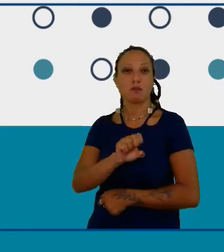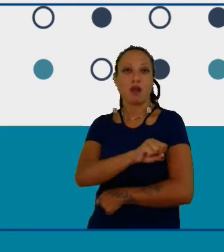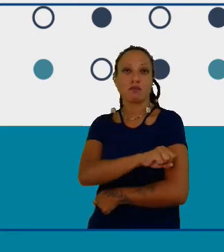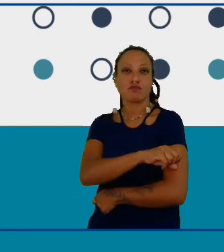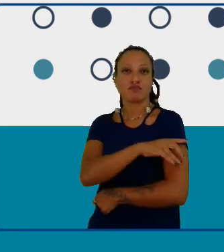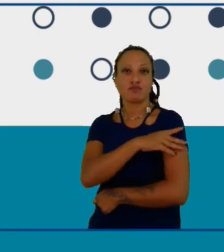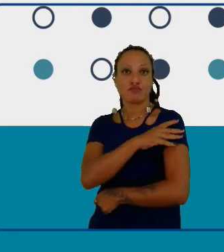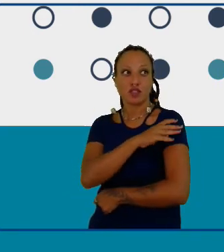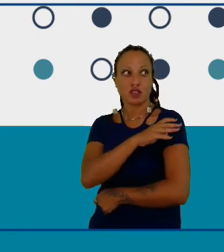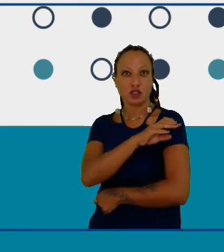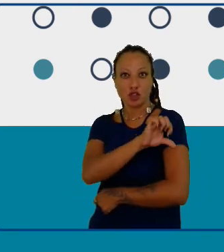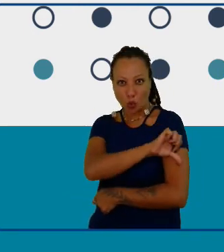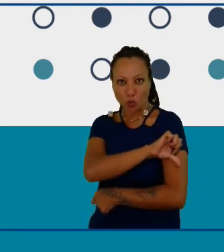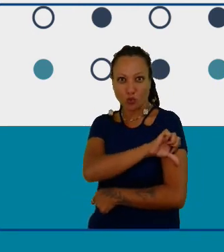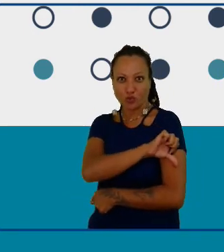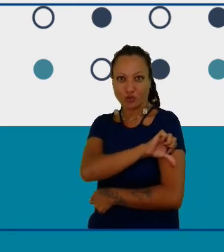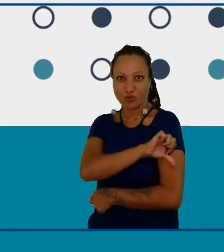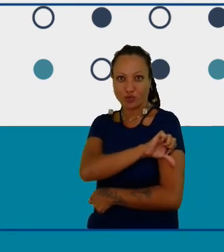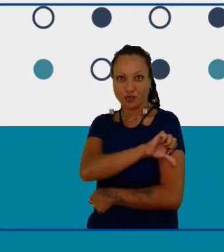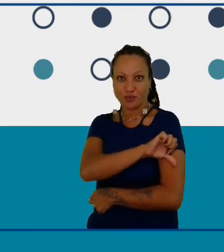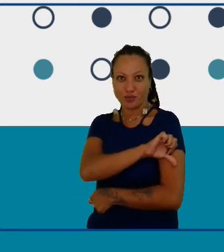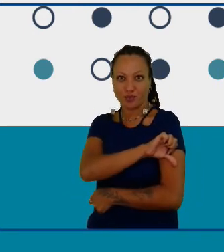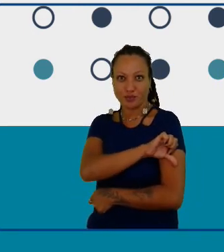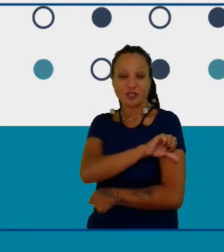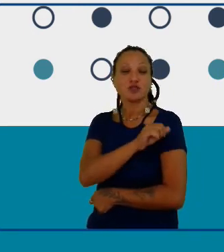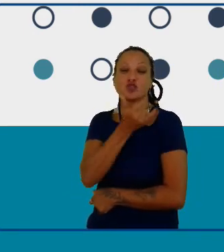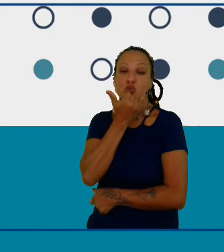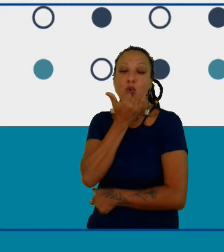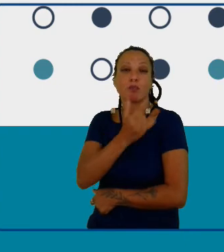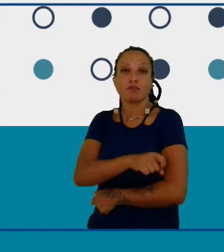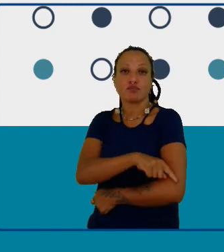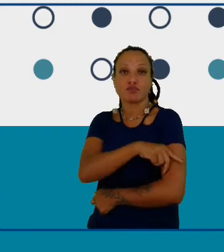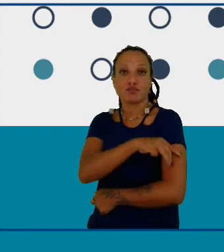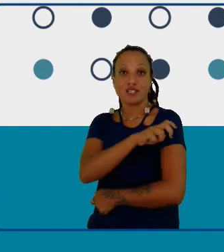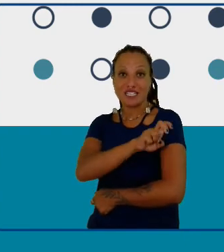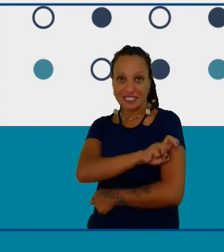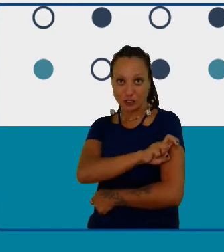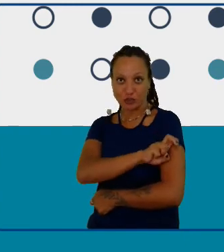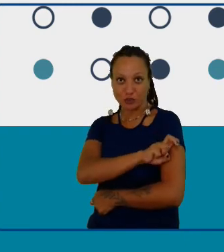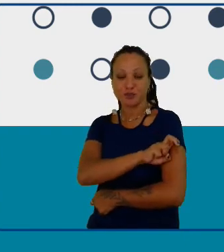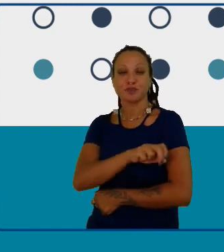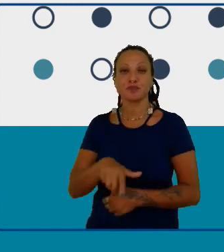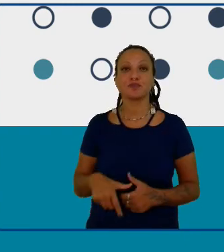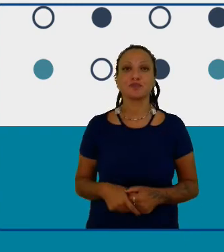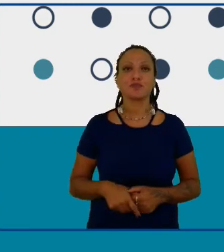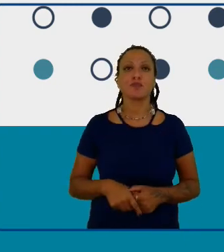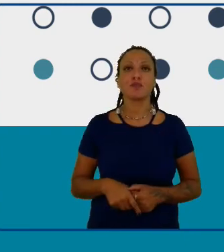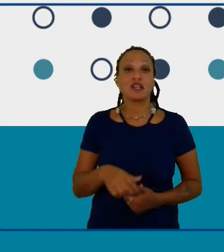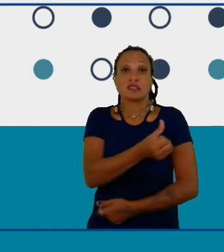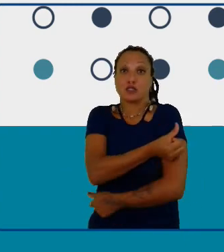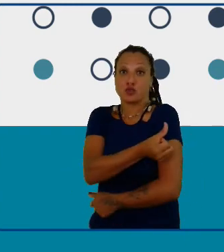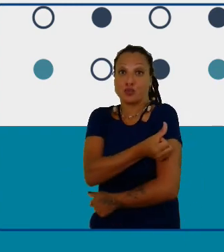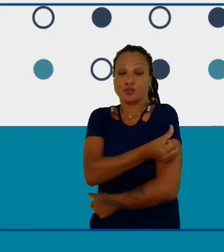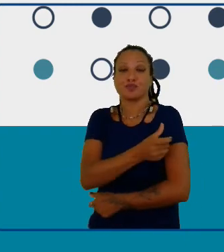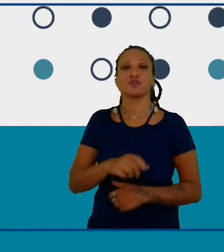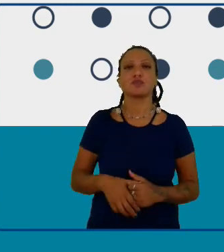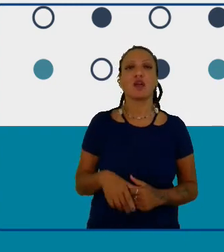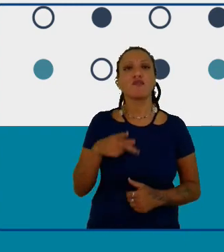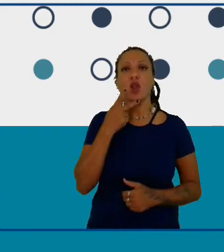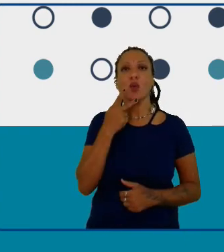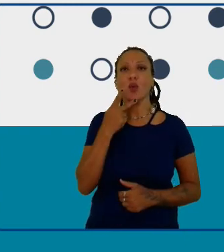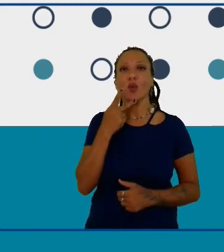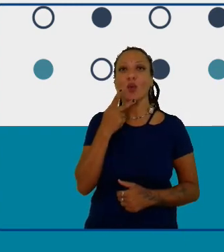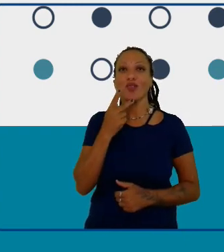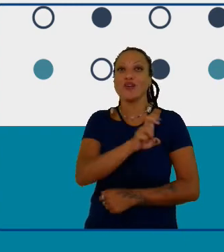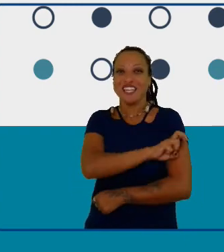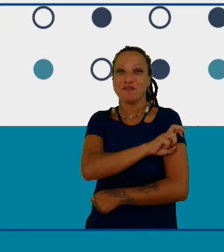seguinte Tom na sua apresentação você disse que os STEM Clubs foram implementados no Reino Unido para estudantes de